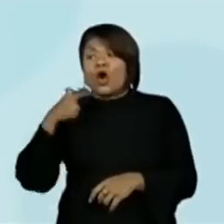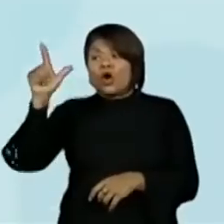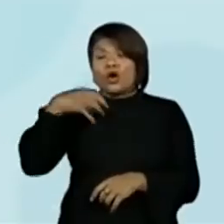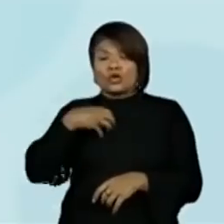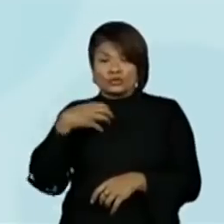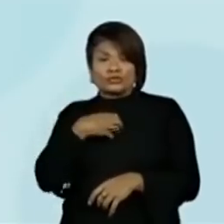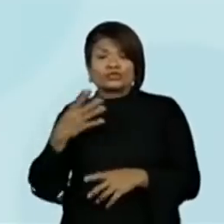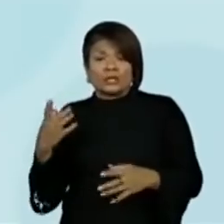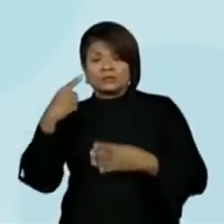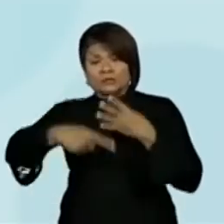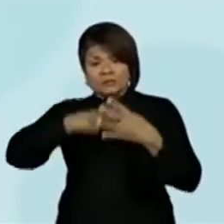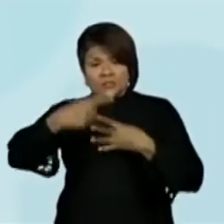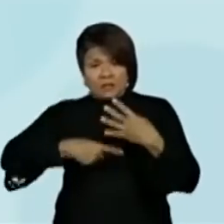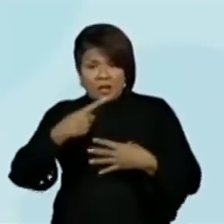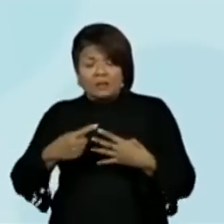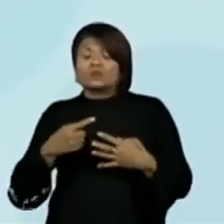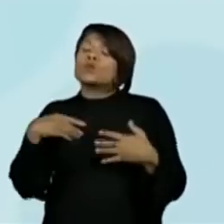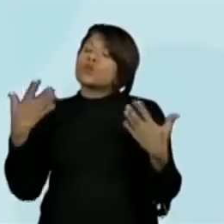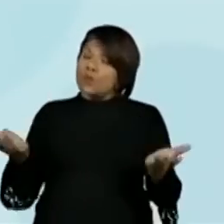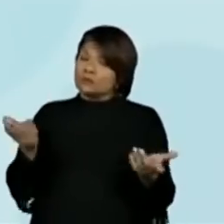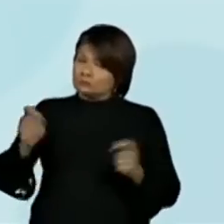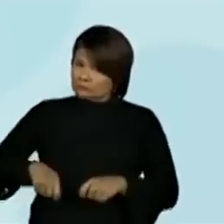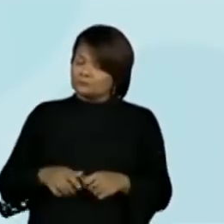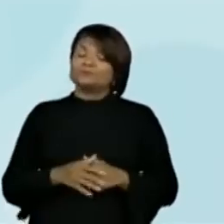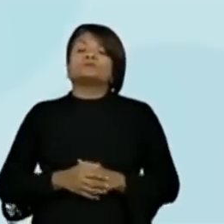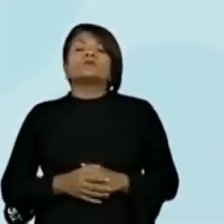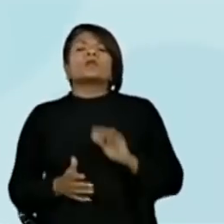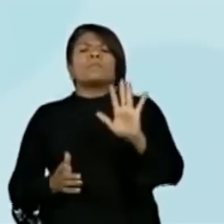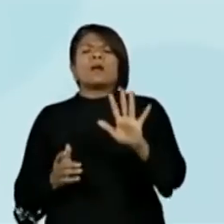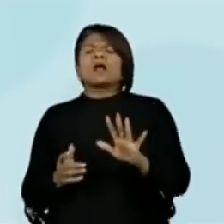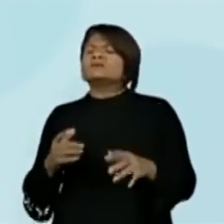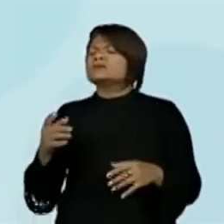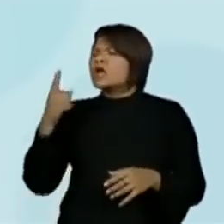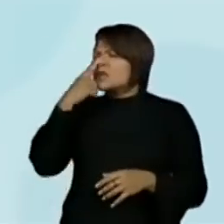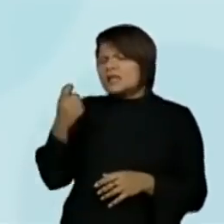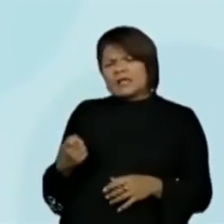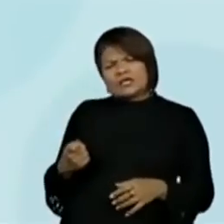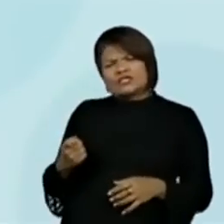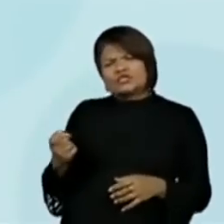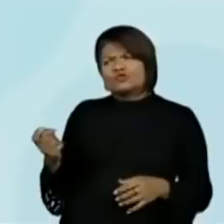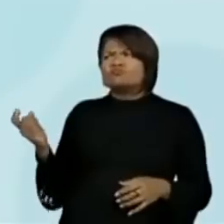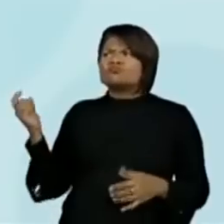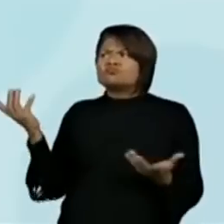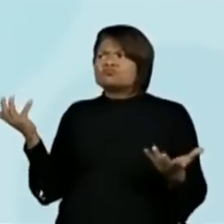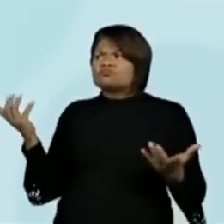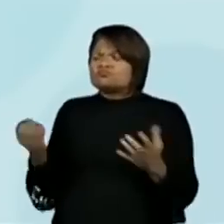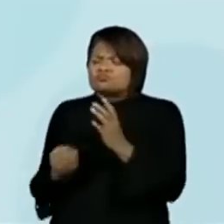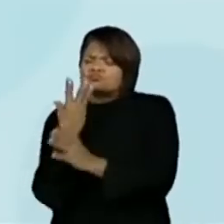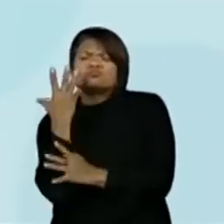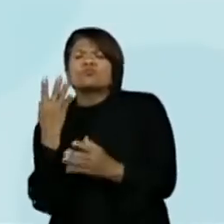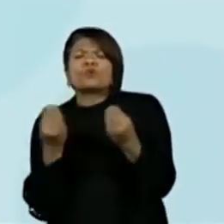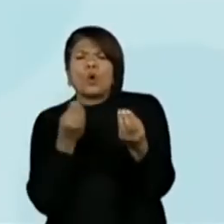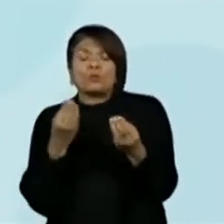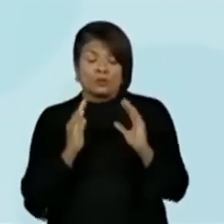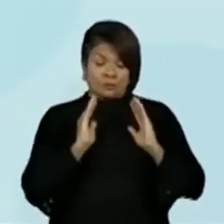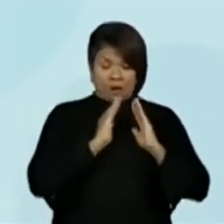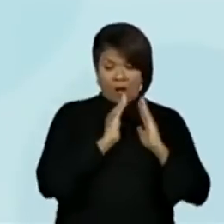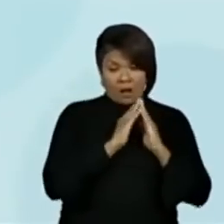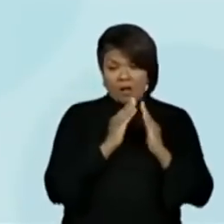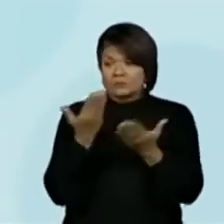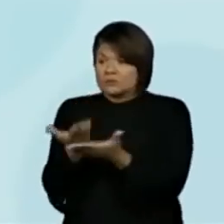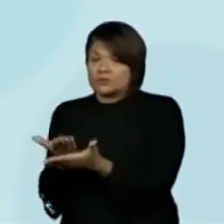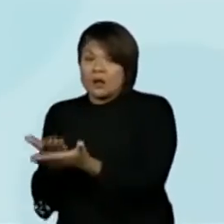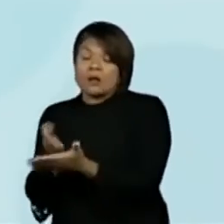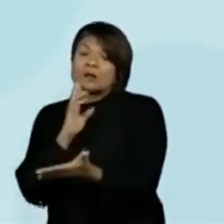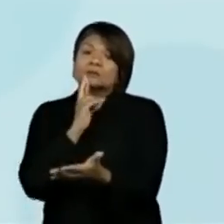e devem ser reciclados quando possível. Mas de onde vem o lixo? O lixo vem de diversos lugares, das nossas casas, escolas,